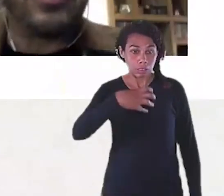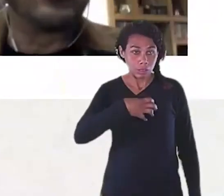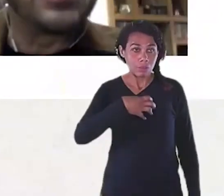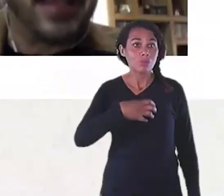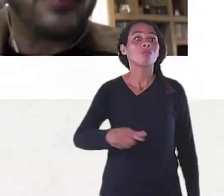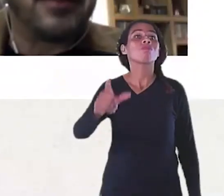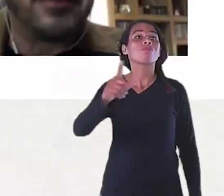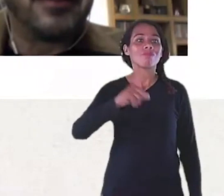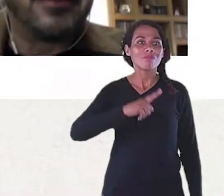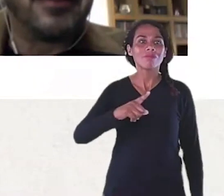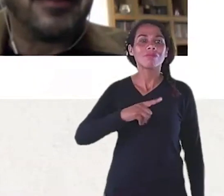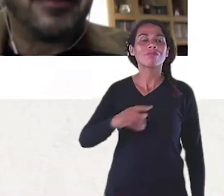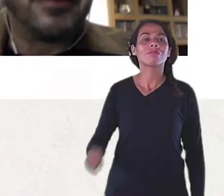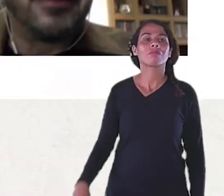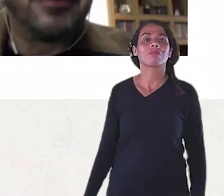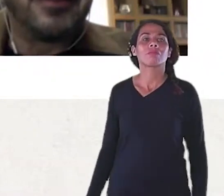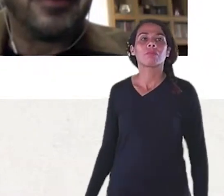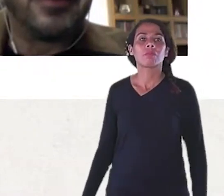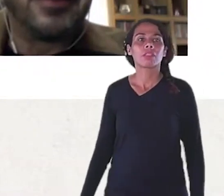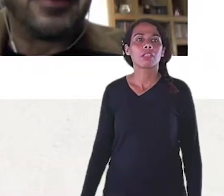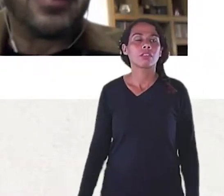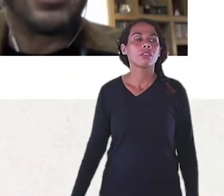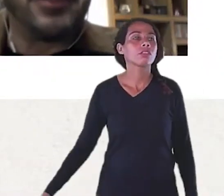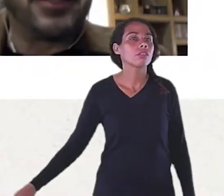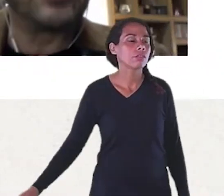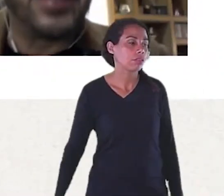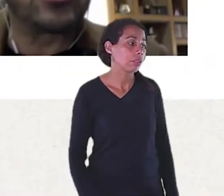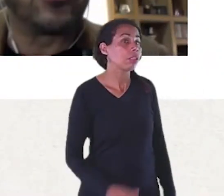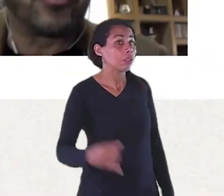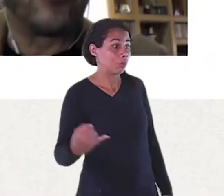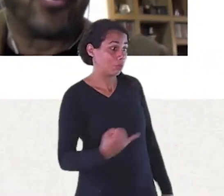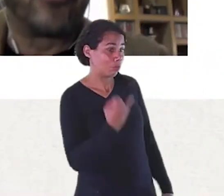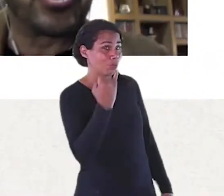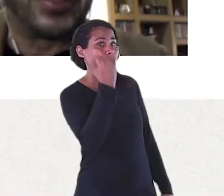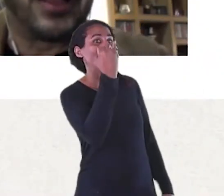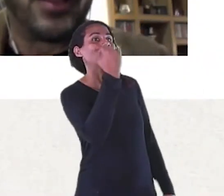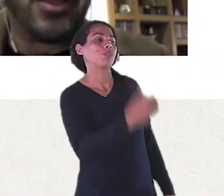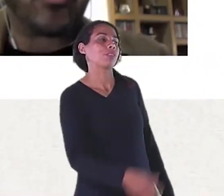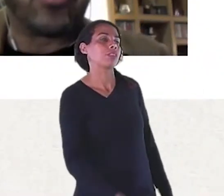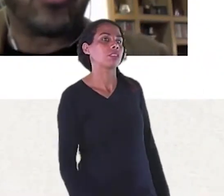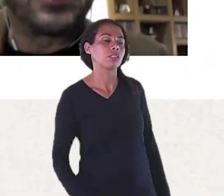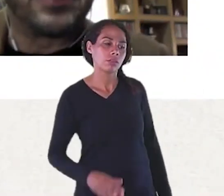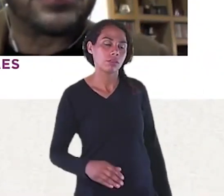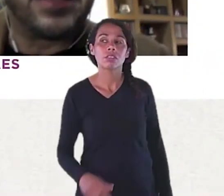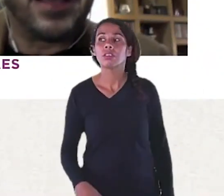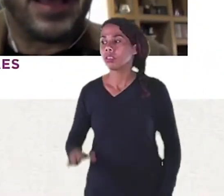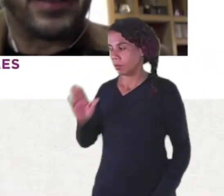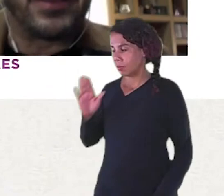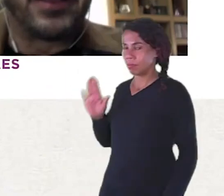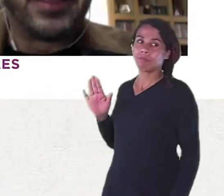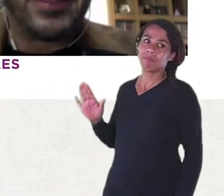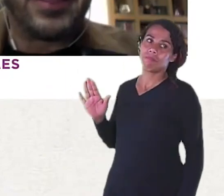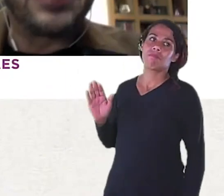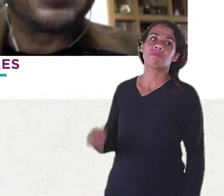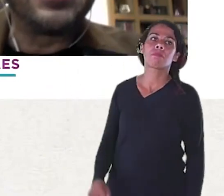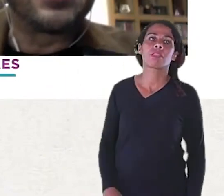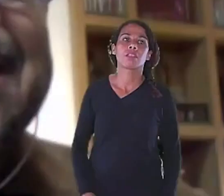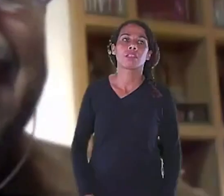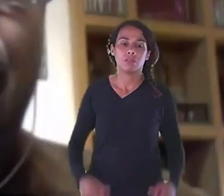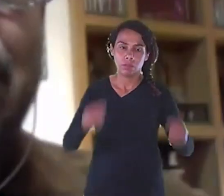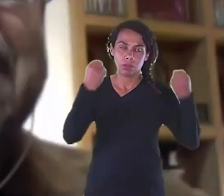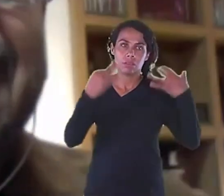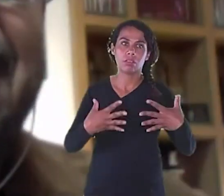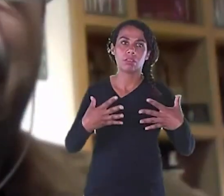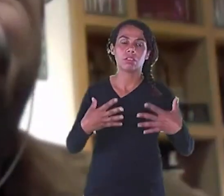não precisa, mas é importante que tenha sentido. É isso que eu vou chegar lá. O que acontece? Em